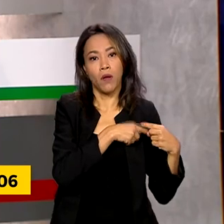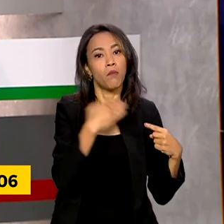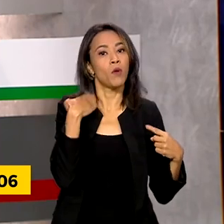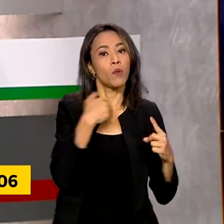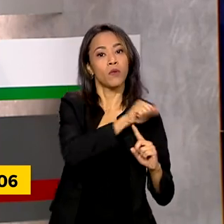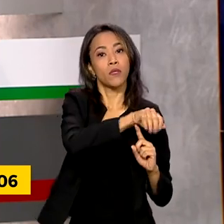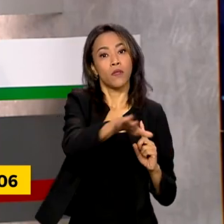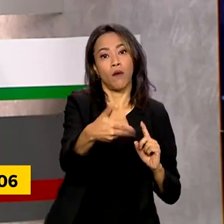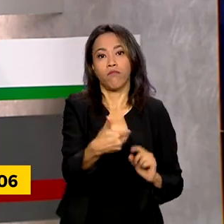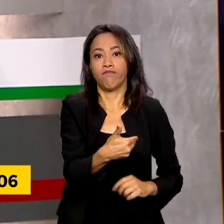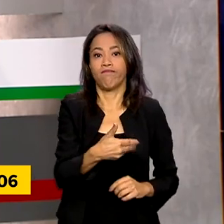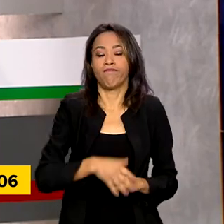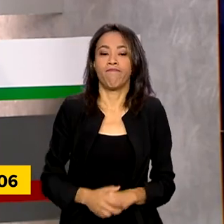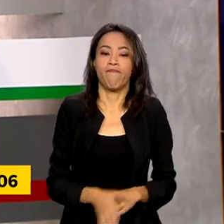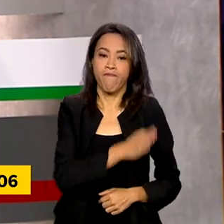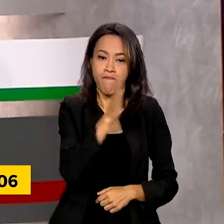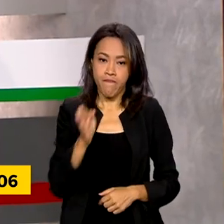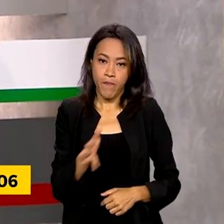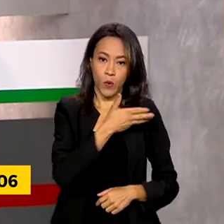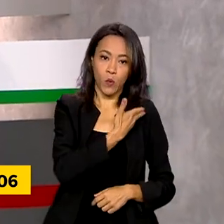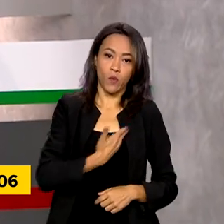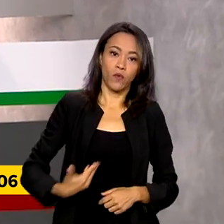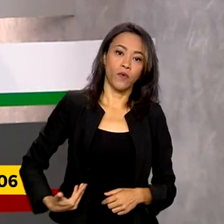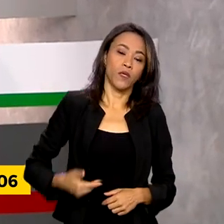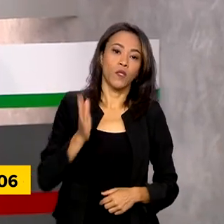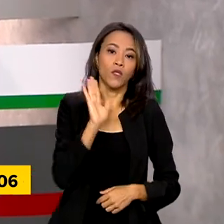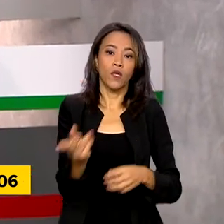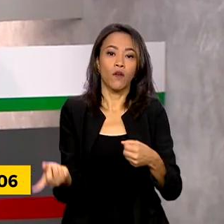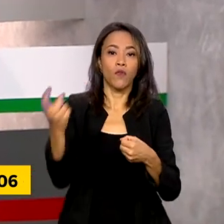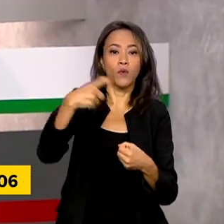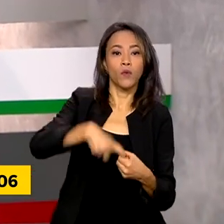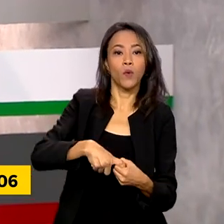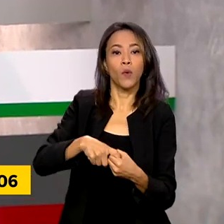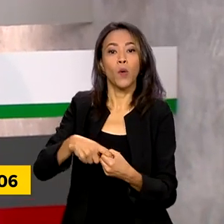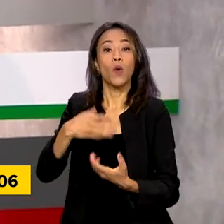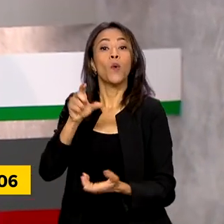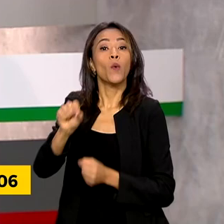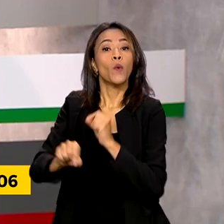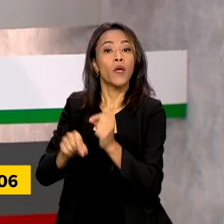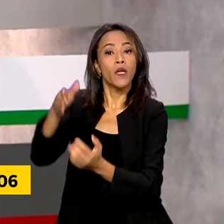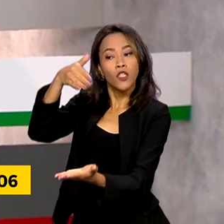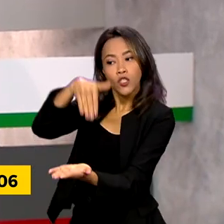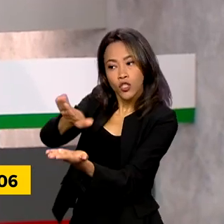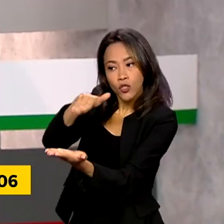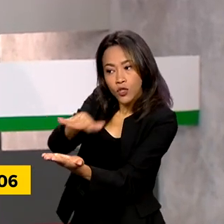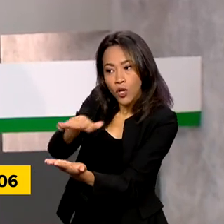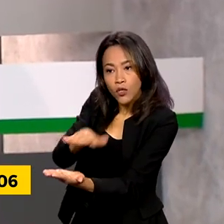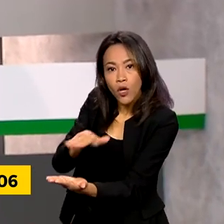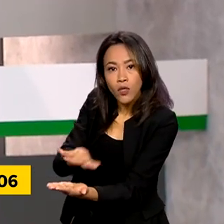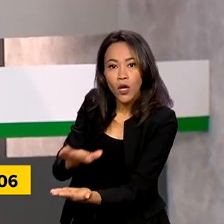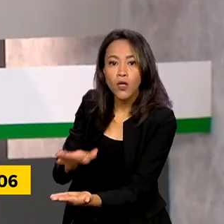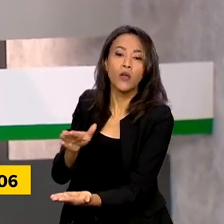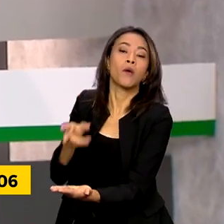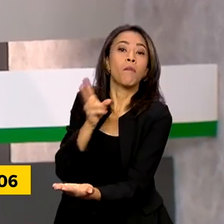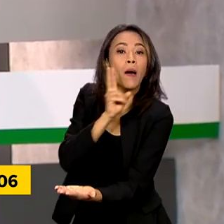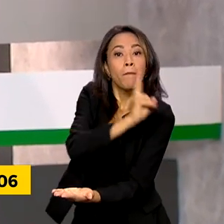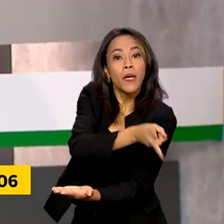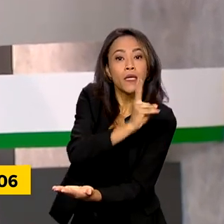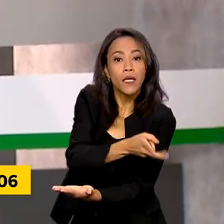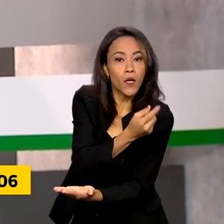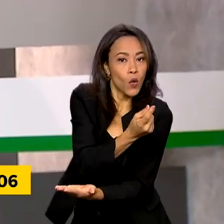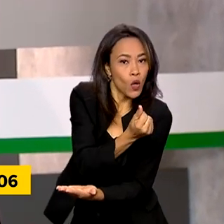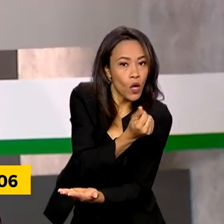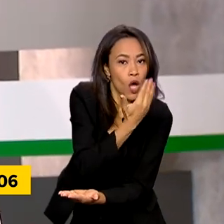O governo retomou a política de estoques públicos, ferramenta que garante a manutenção do preço dos alimentos.